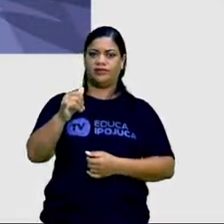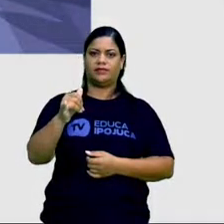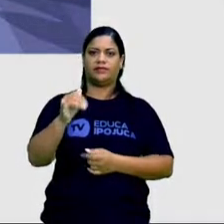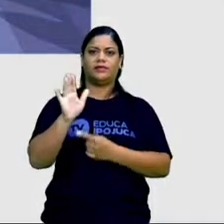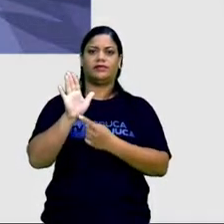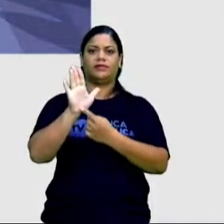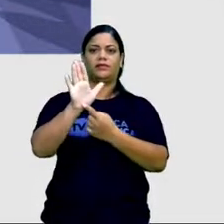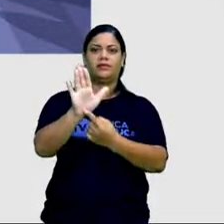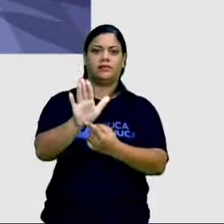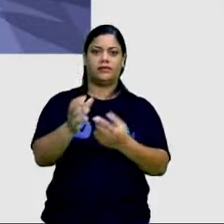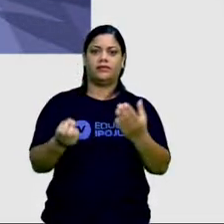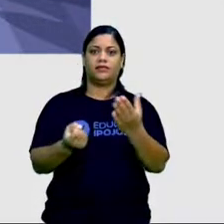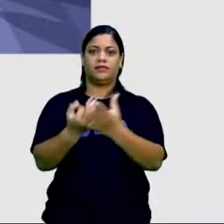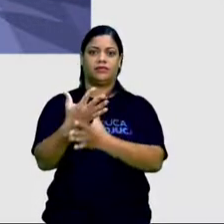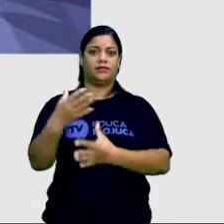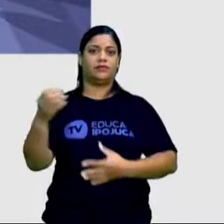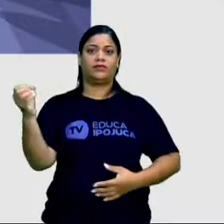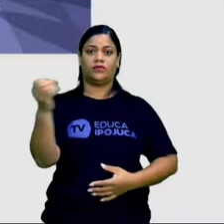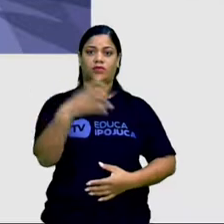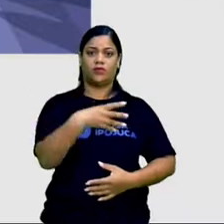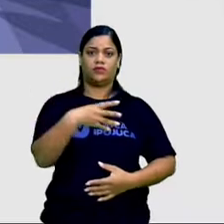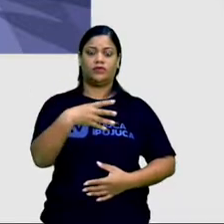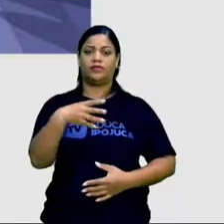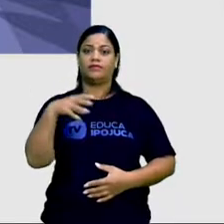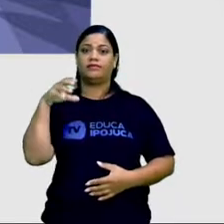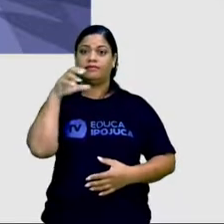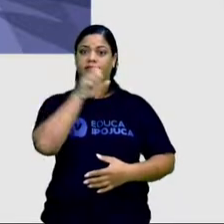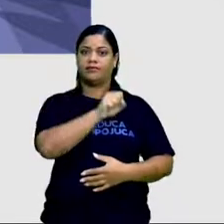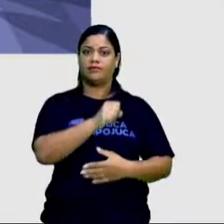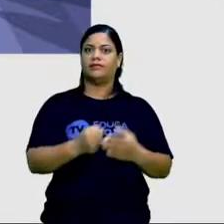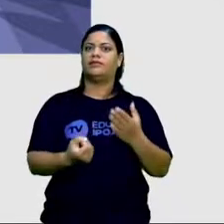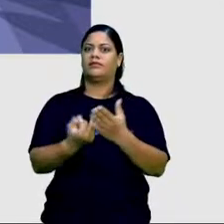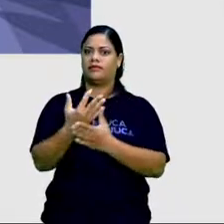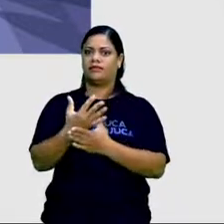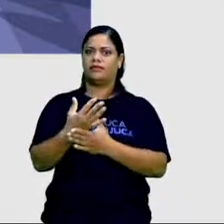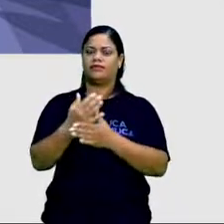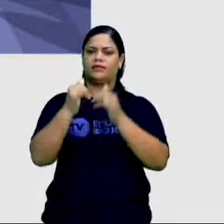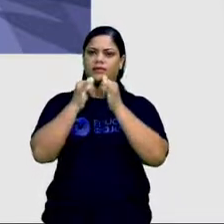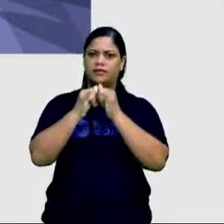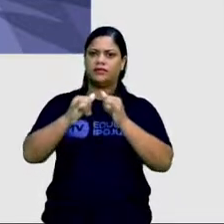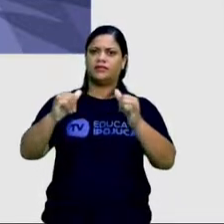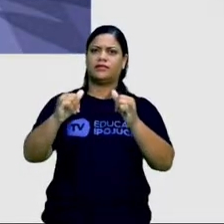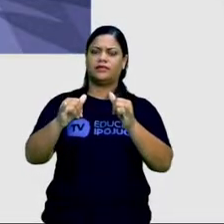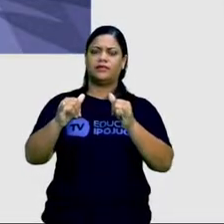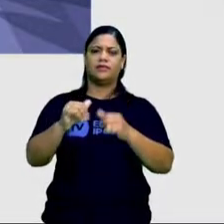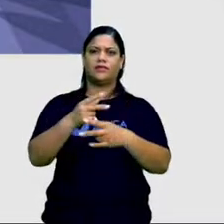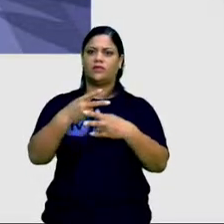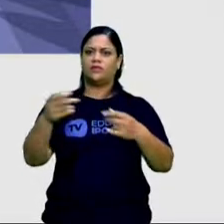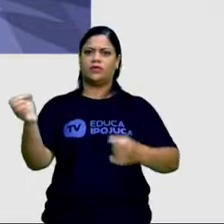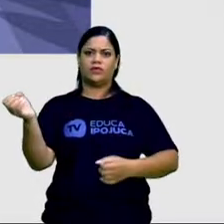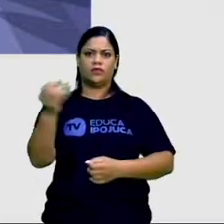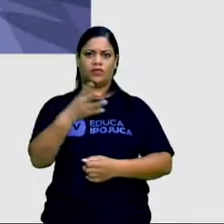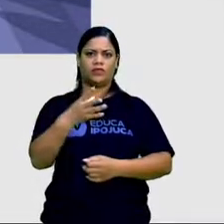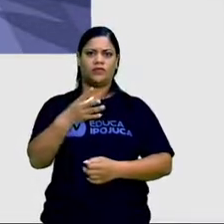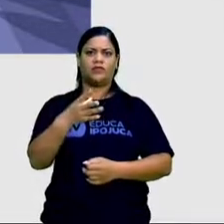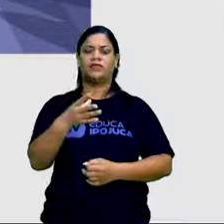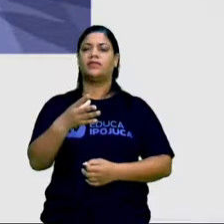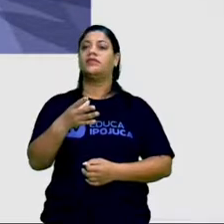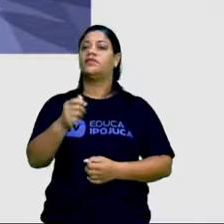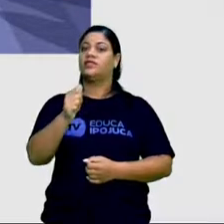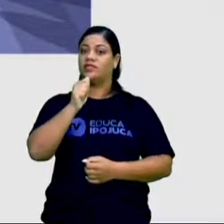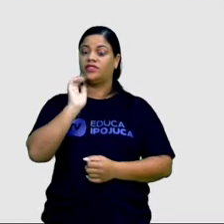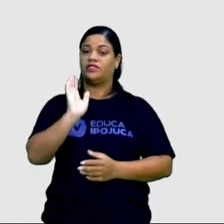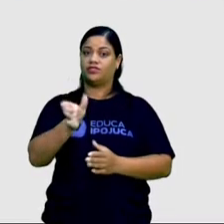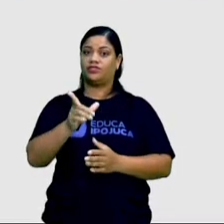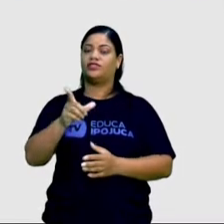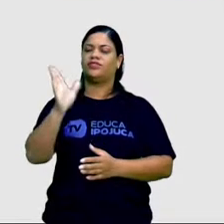apresenta um acontecimento novo e recente ou que divulga uma novidade sobre uma situação que já existia antes.